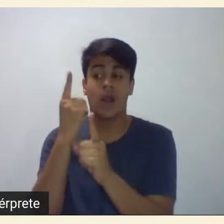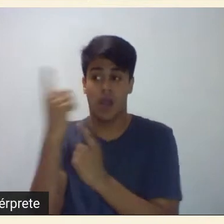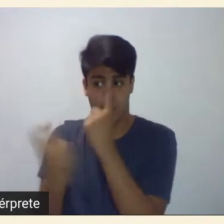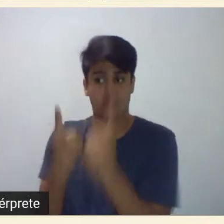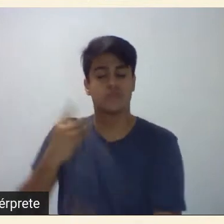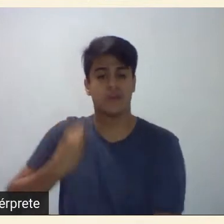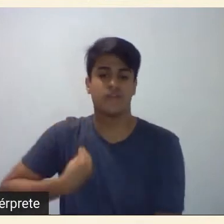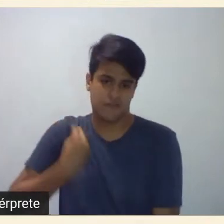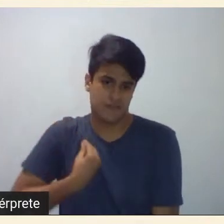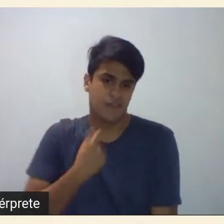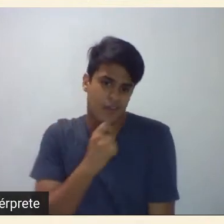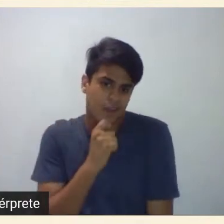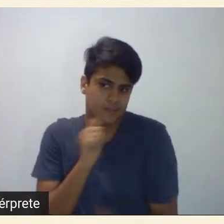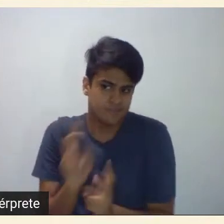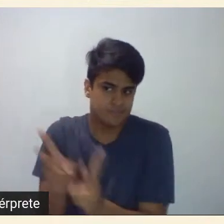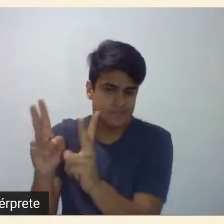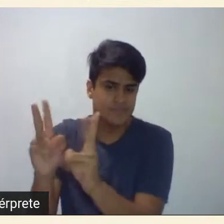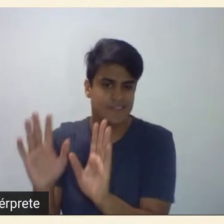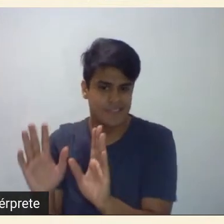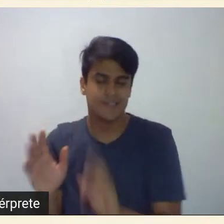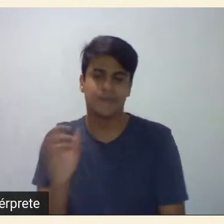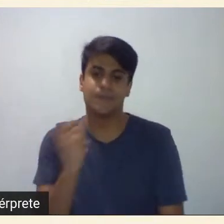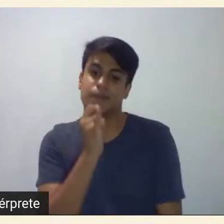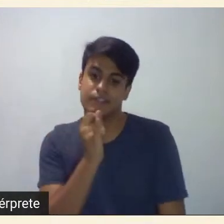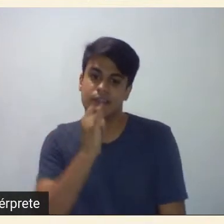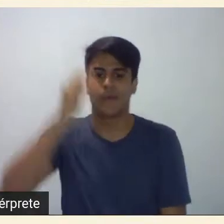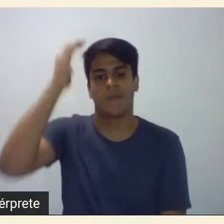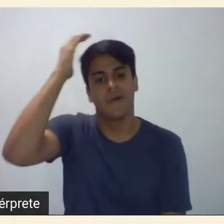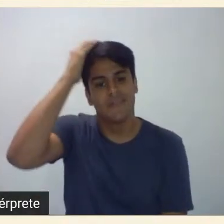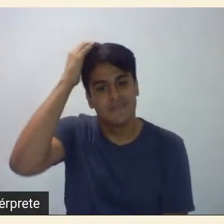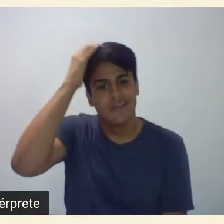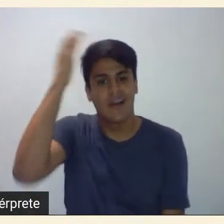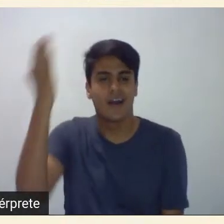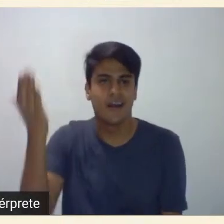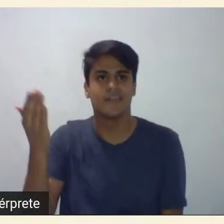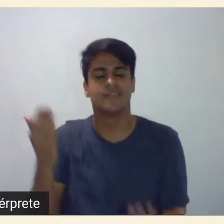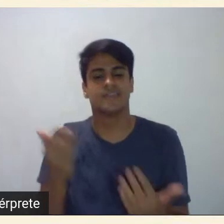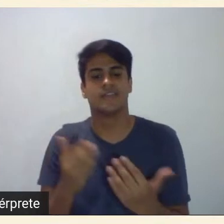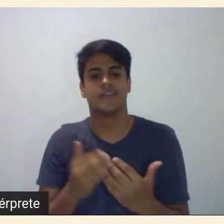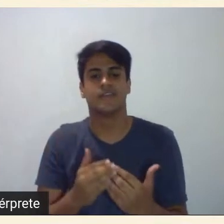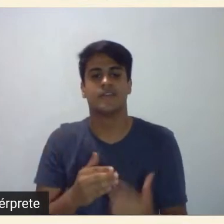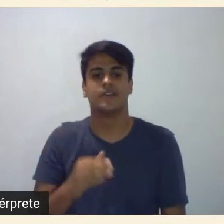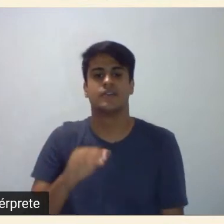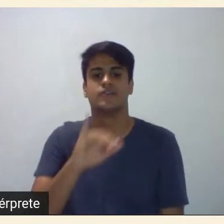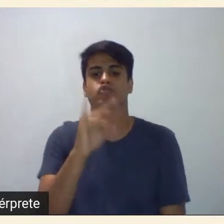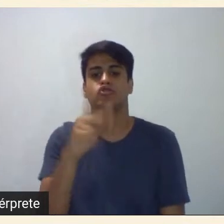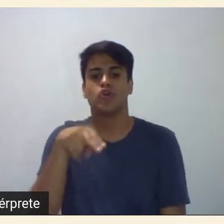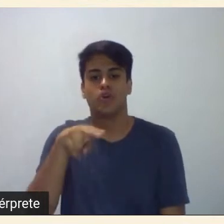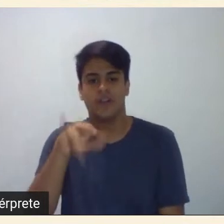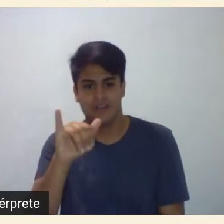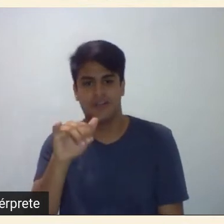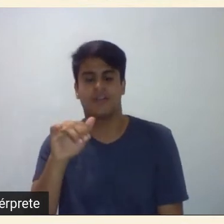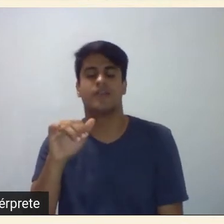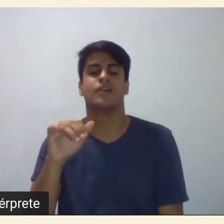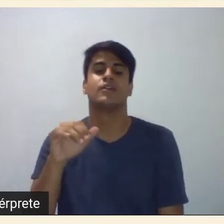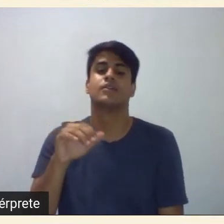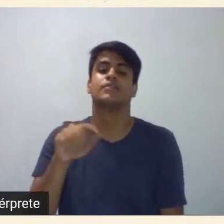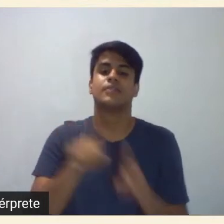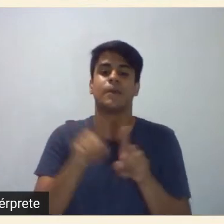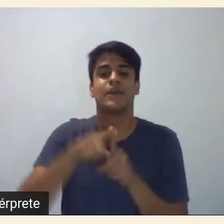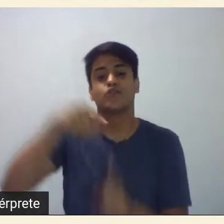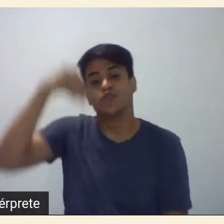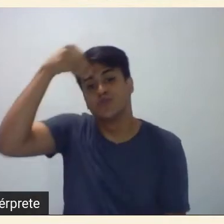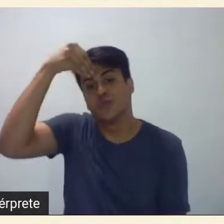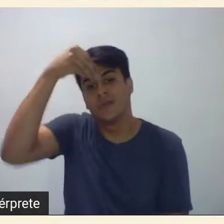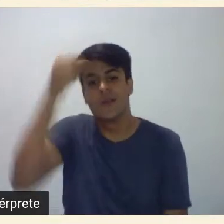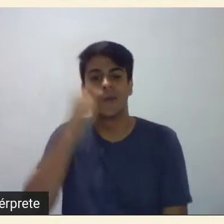evidentemente tipo Anitta Malfatti tipo John Grass tipo os sobrinhos da Zina